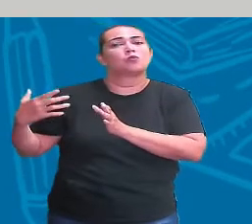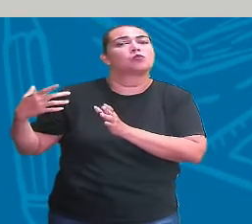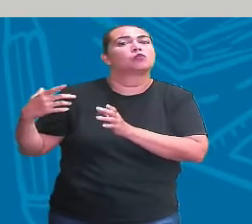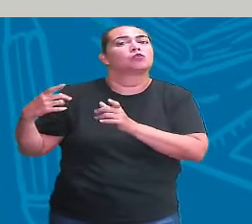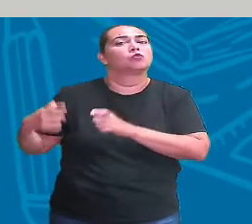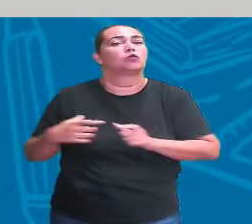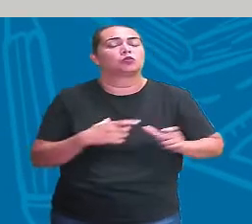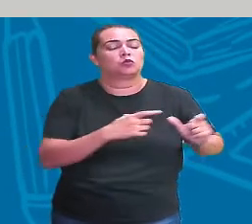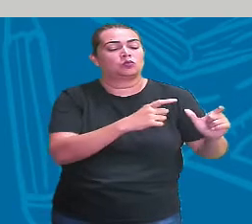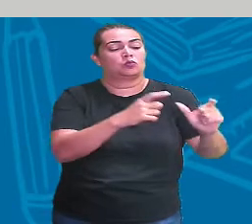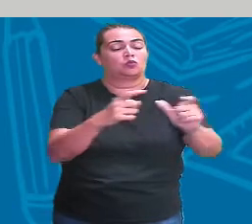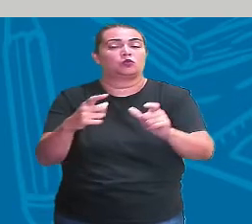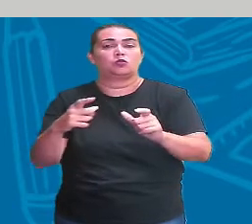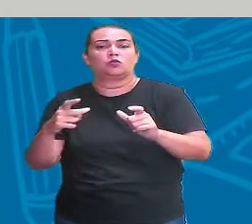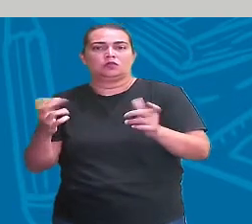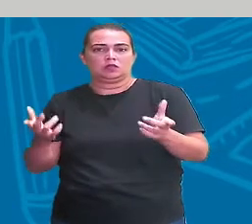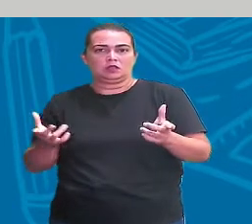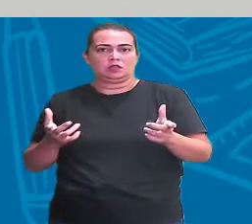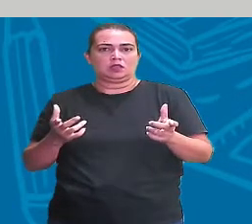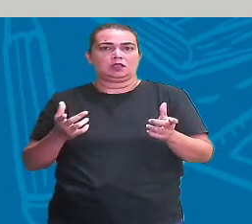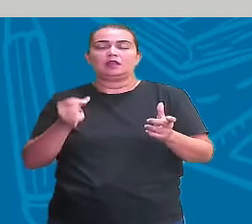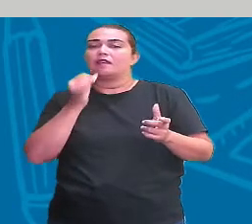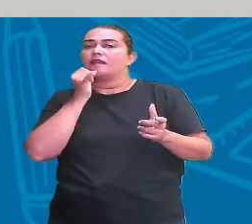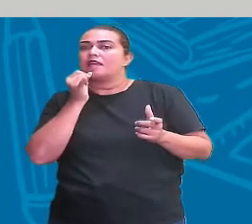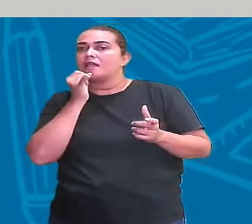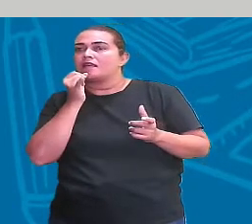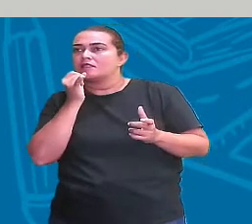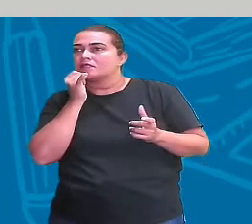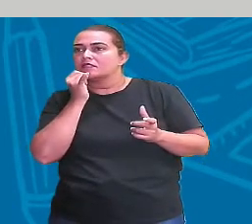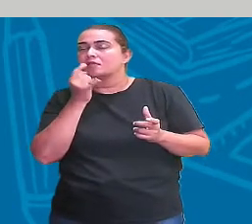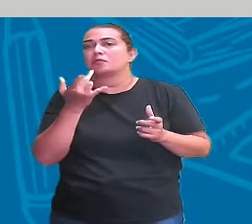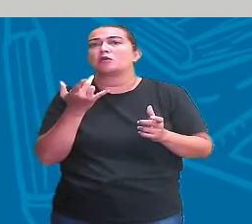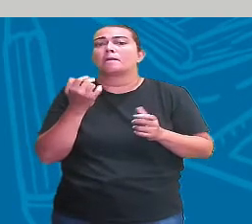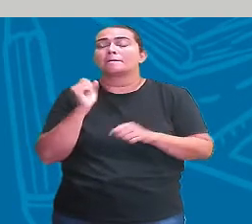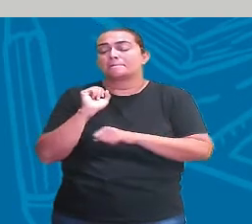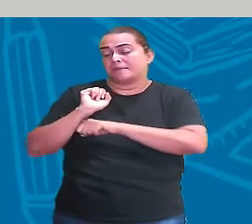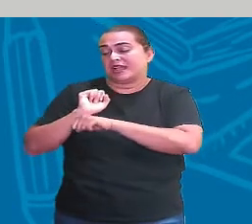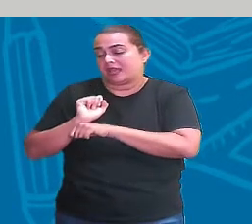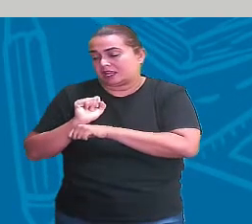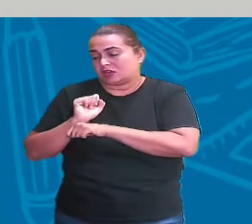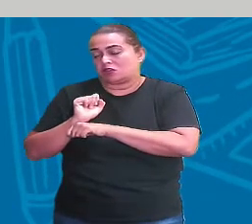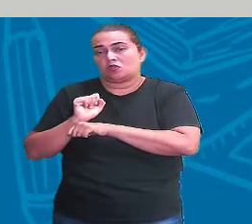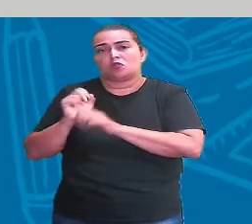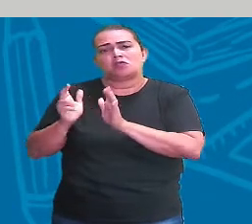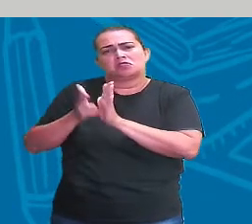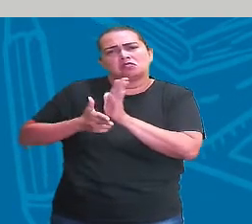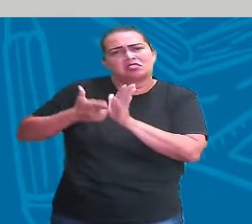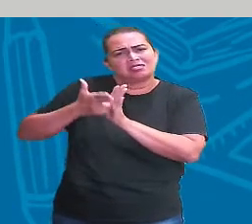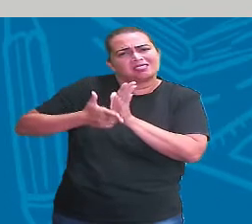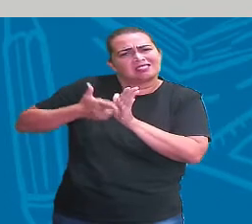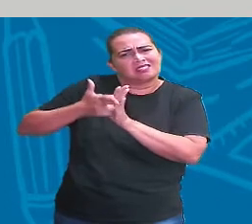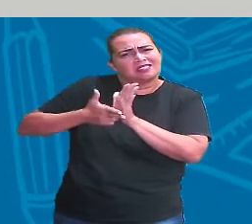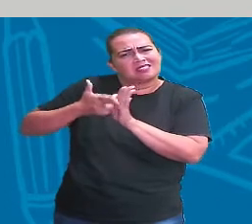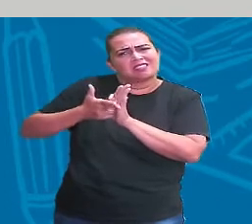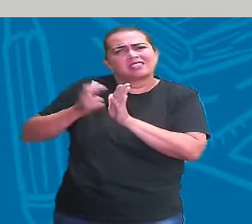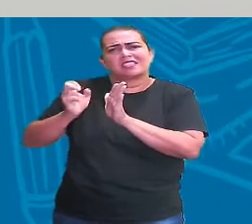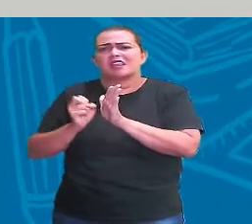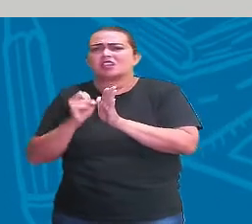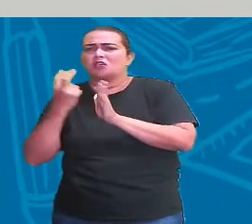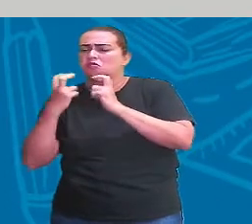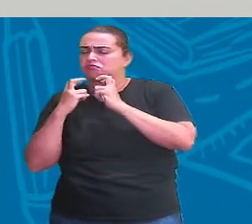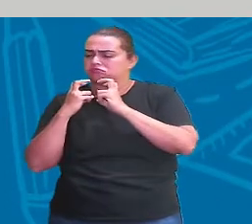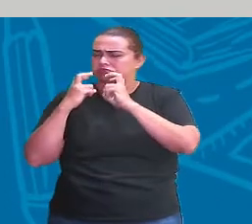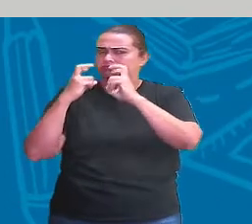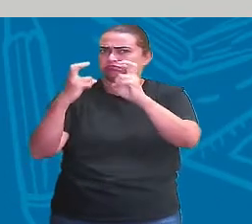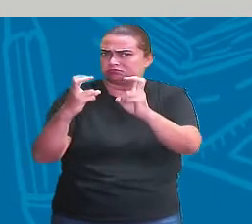estações que fazem parte do caminho, percorrido pelo trem, trajeto percorrido pelo trem, ou seja, eles são bem